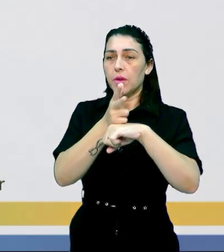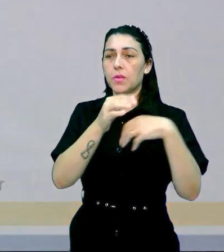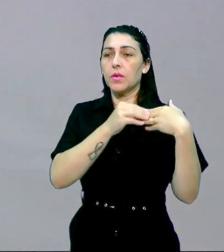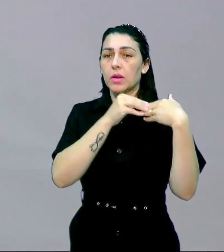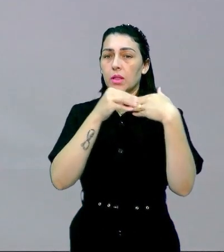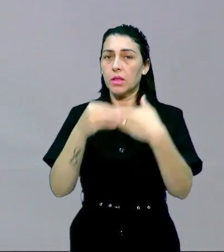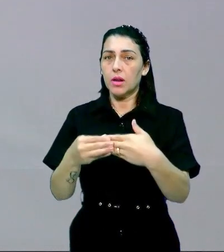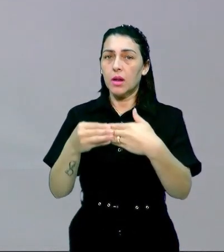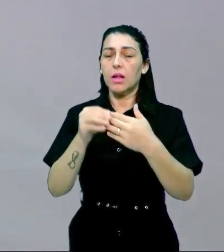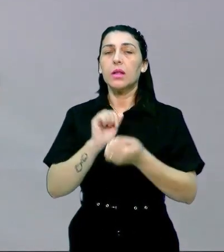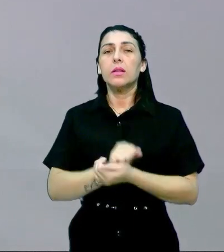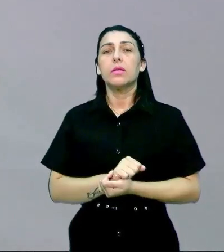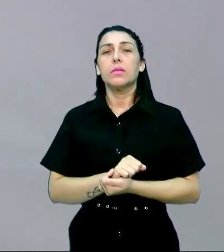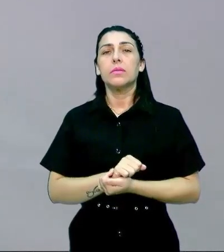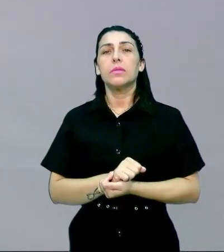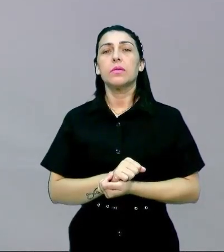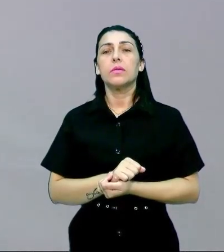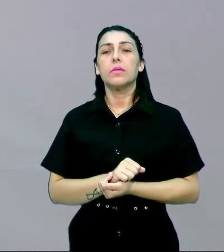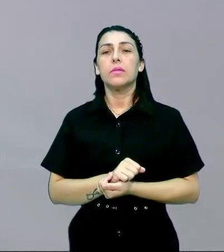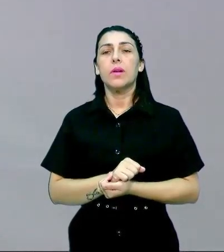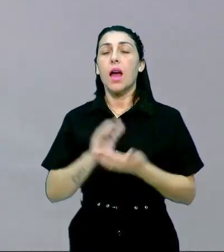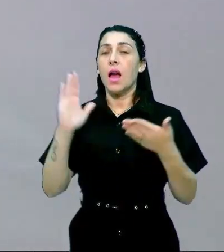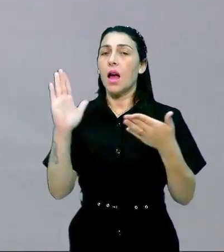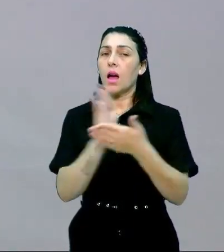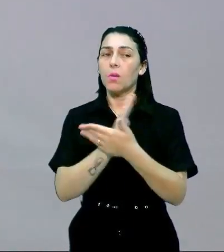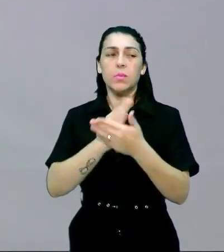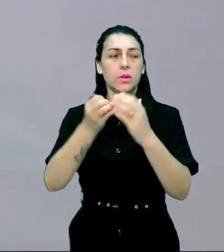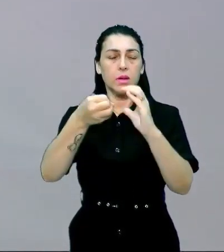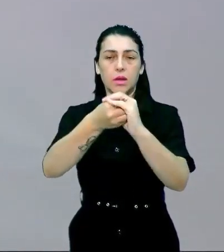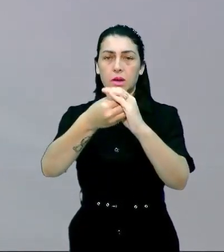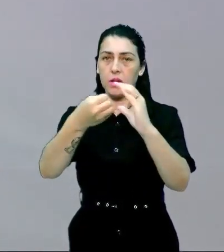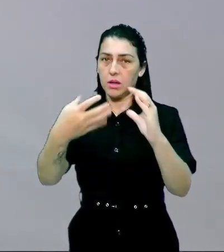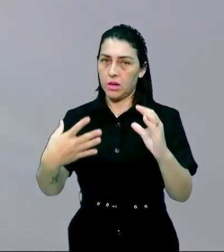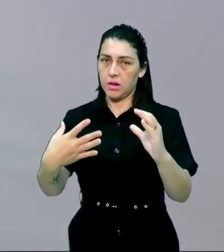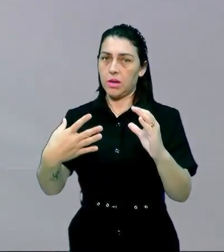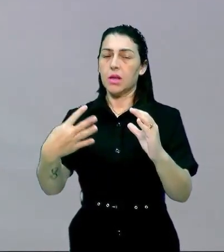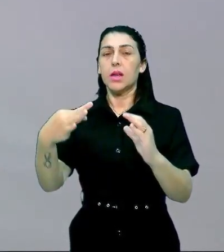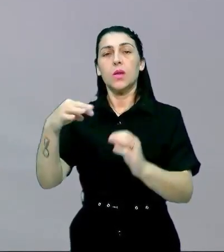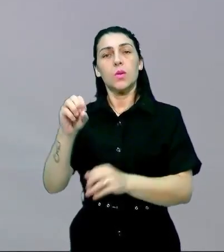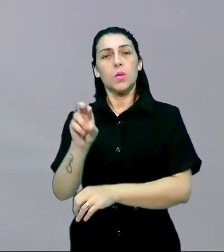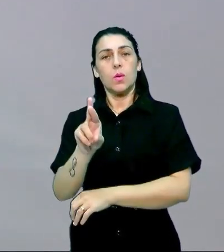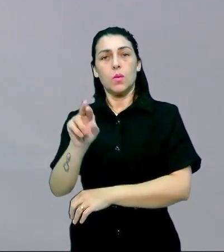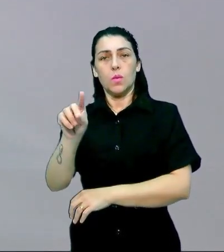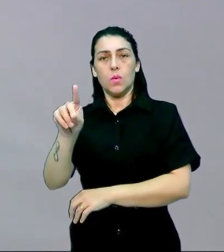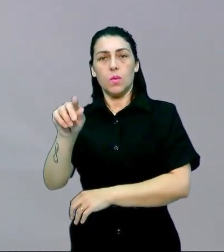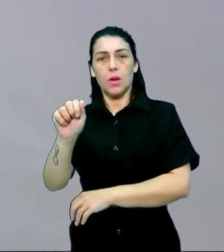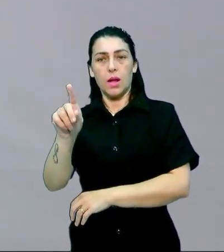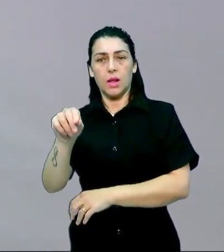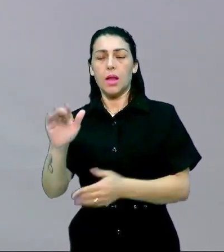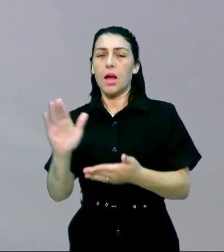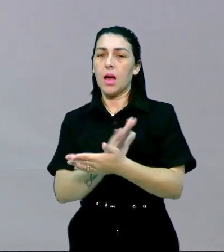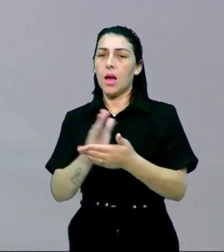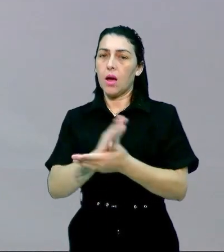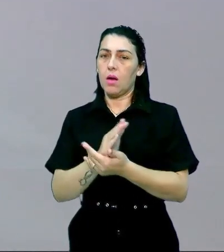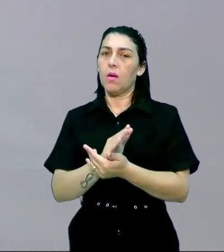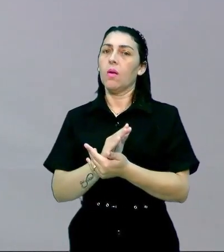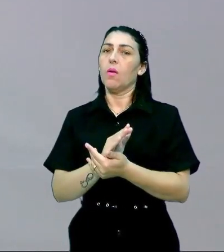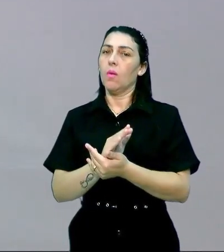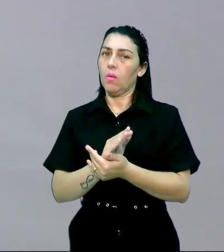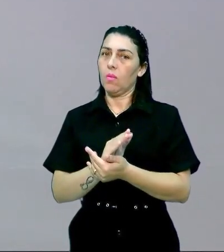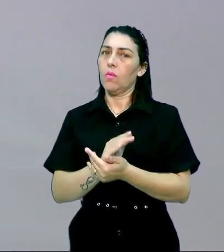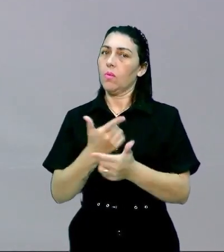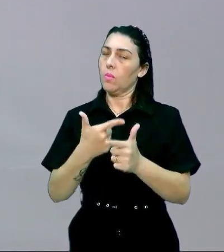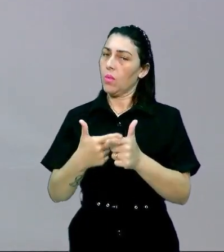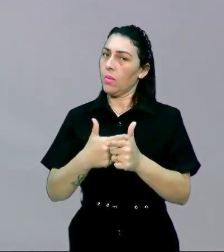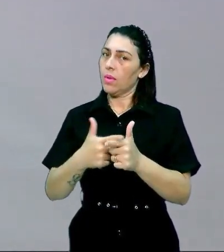traz é aí algumas características a torrada e também traz algumas algumas polêmicas que